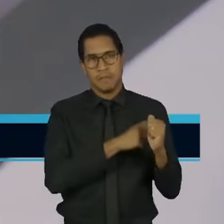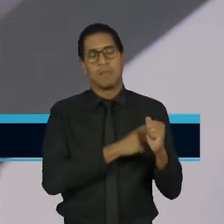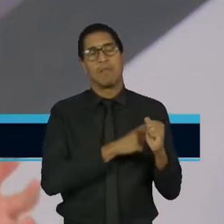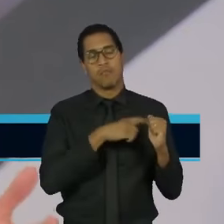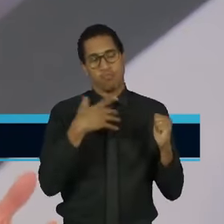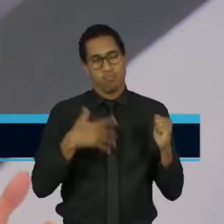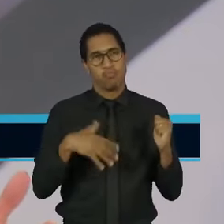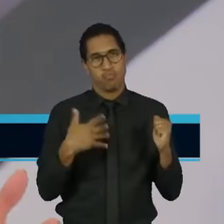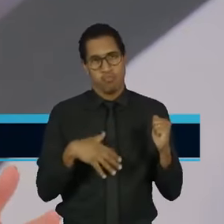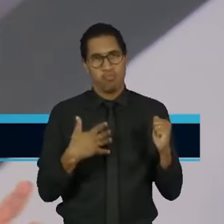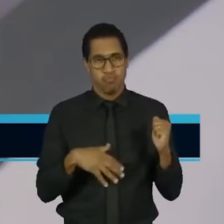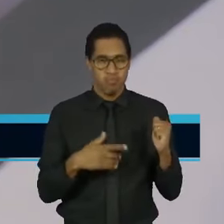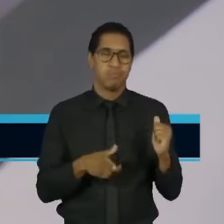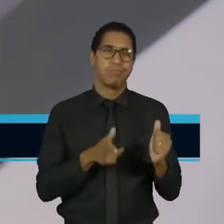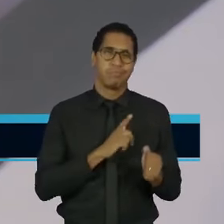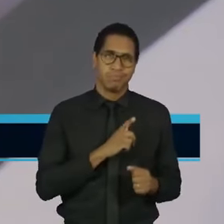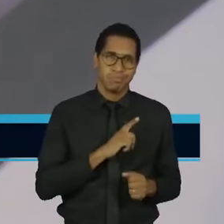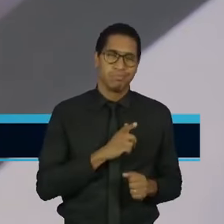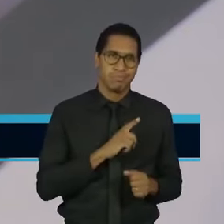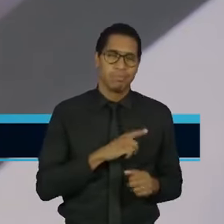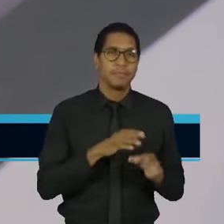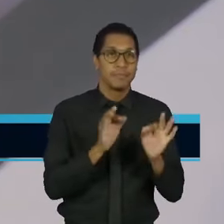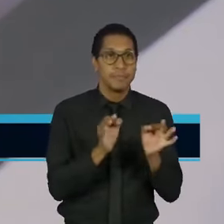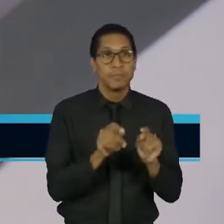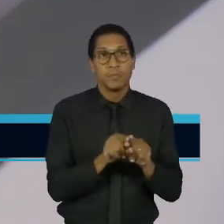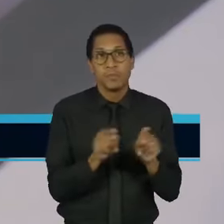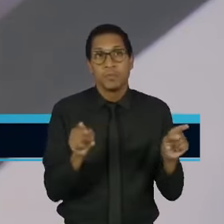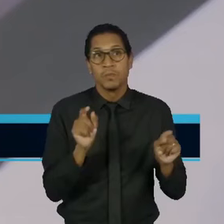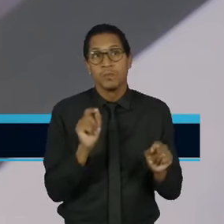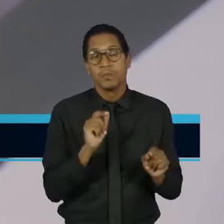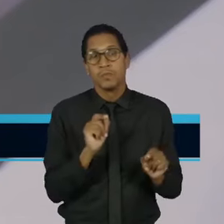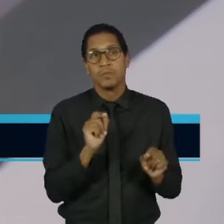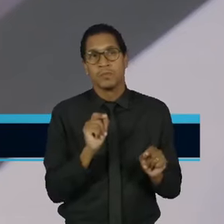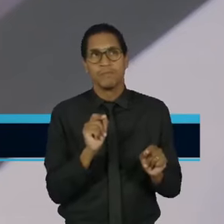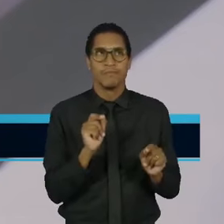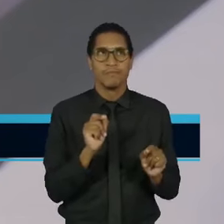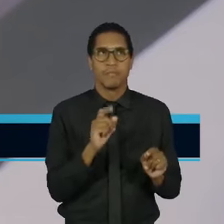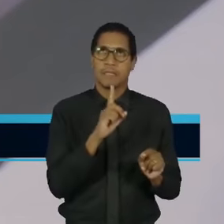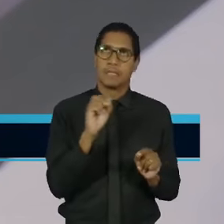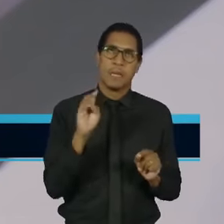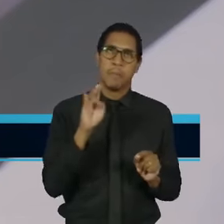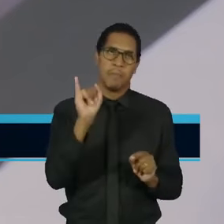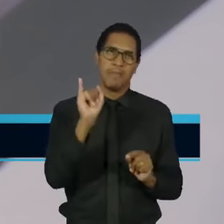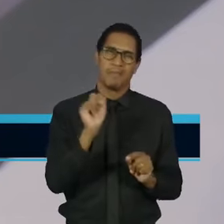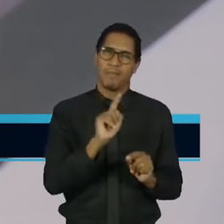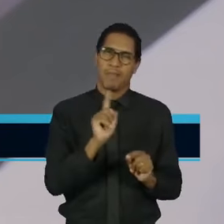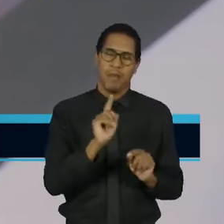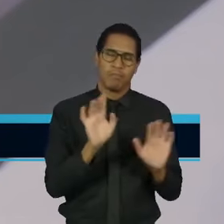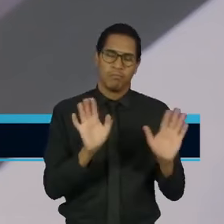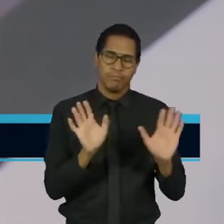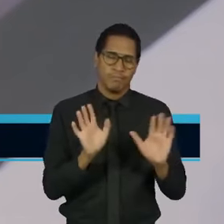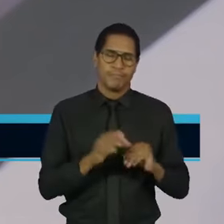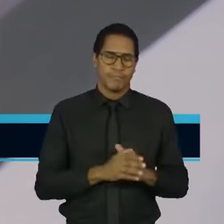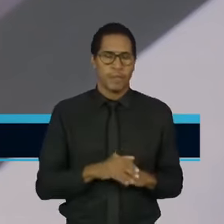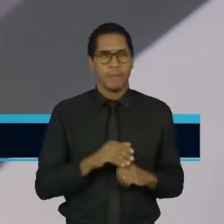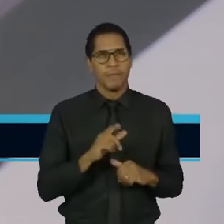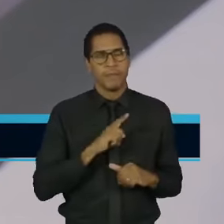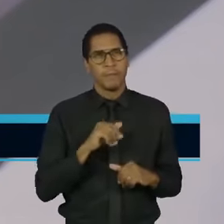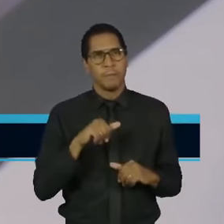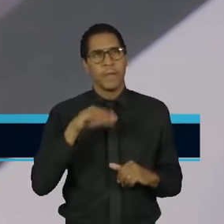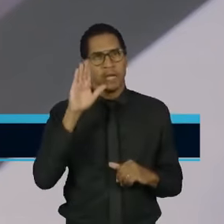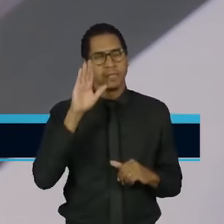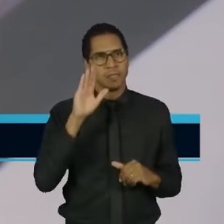baixo do que o que estava autorizado no orçamento. Então, se caminhou, mas também não foi de 100 bilhões, como ele tinha prometido que seria, foi maior.